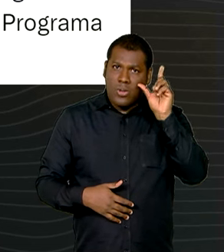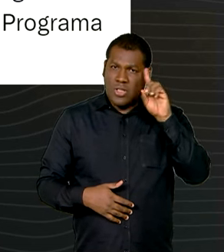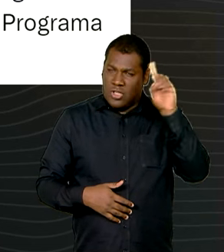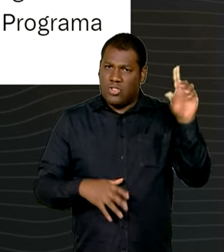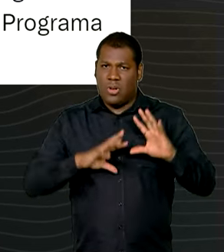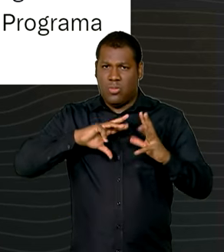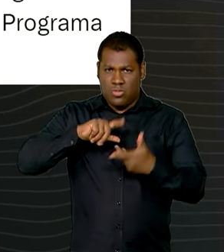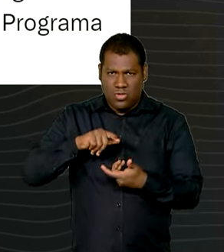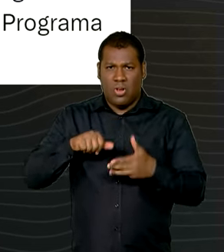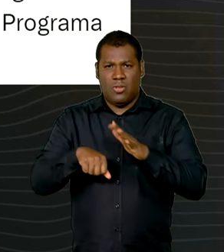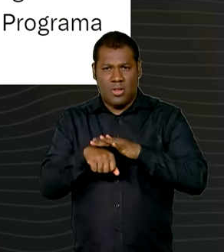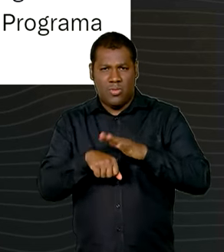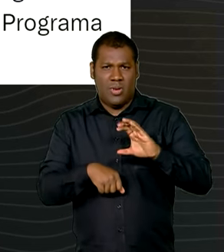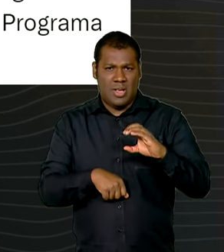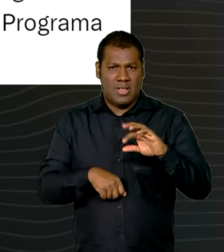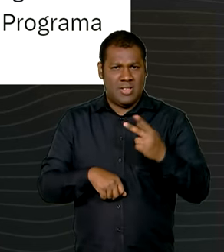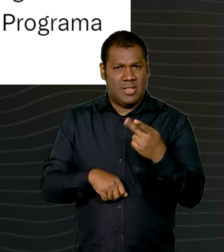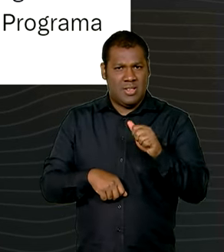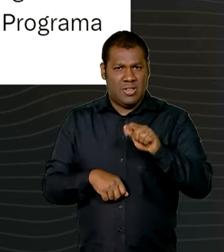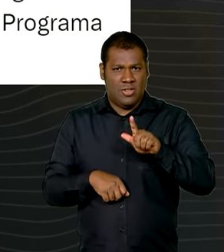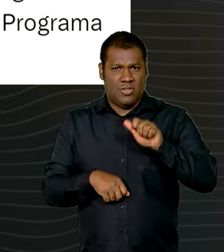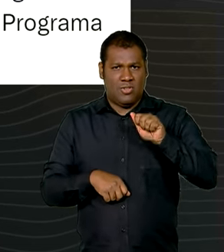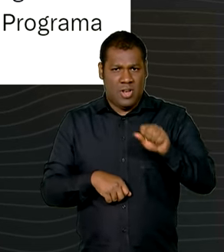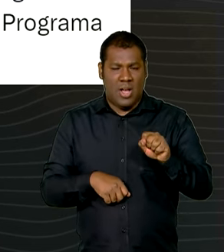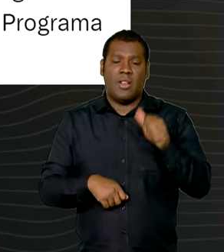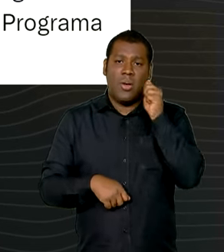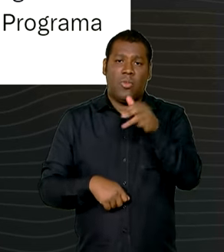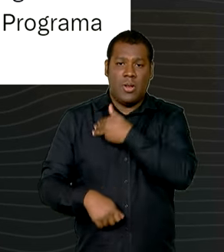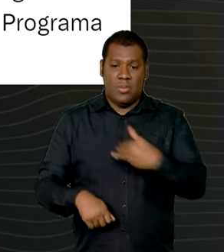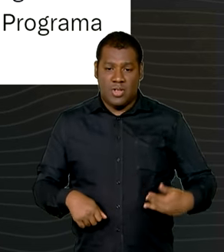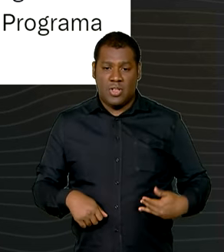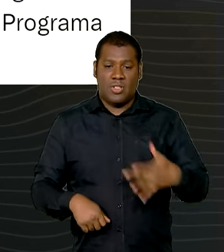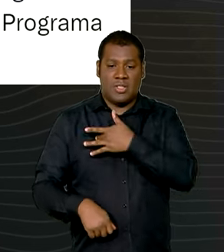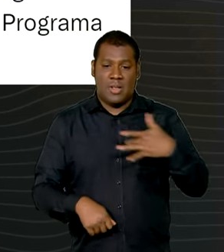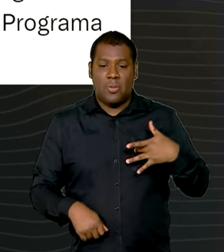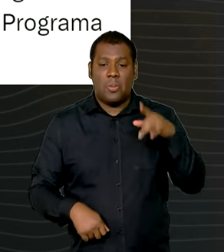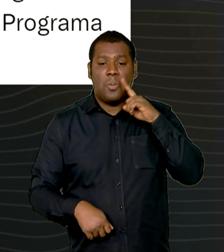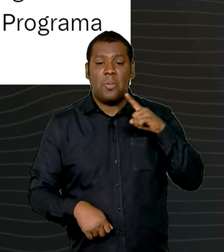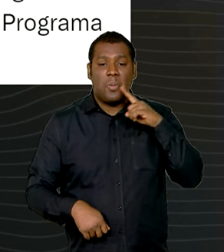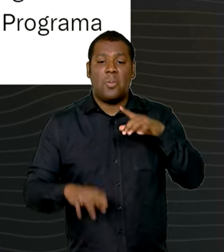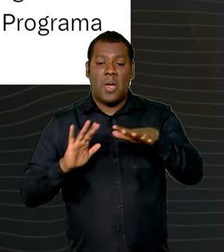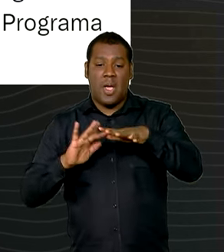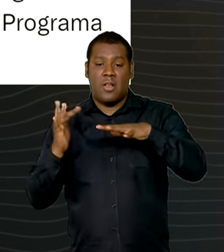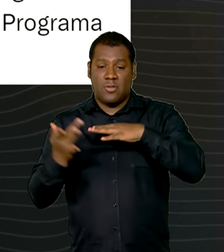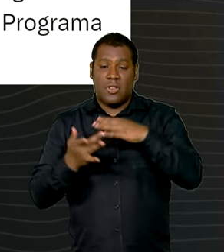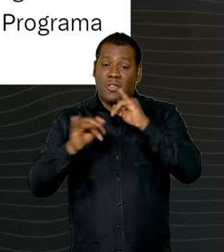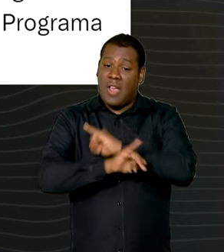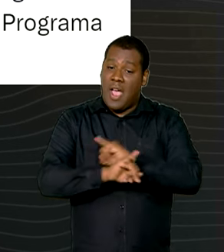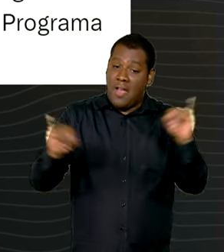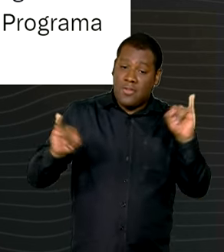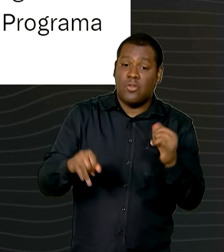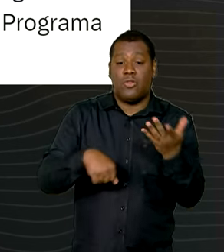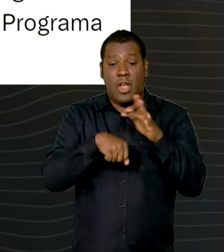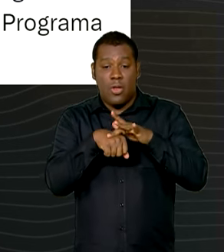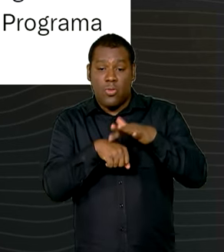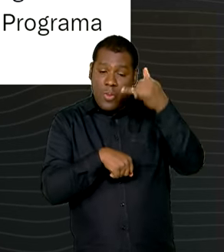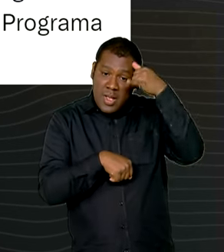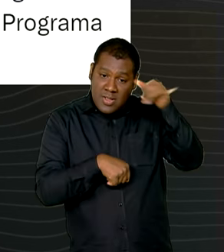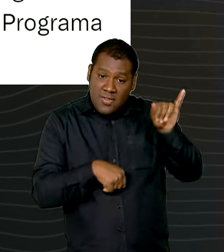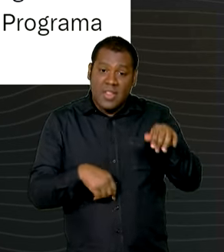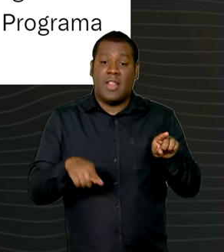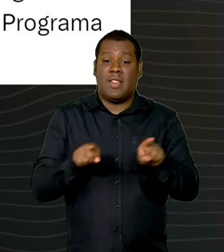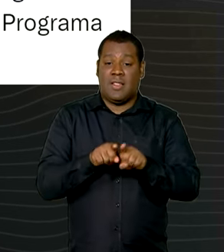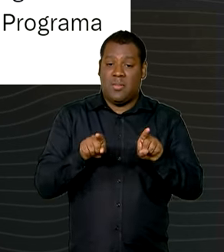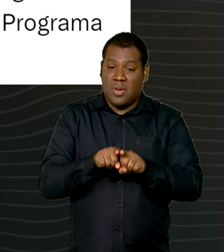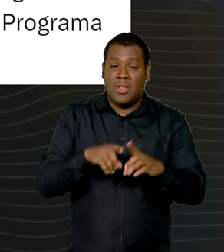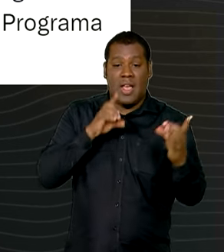ministra da saúde Nízia Trindade usou as redes sociais para falar da importância do diagnóstico precoce tratamento e